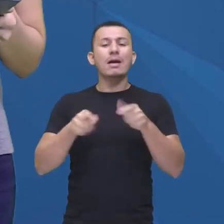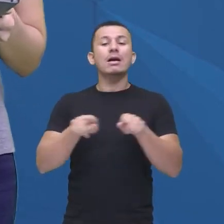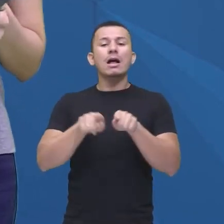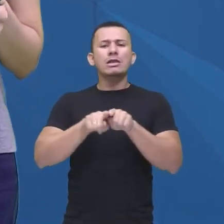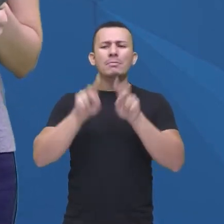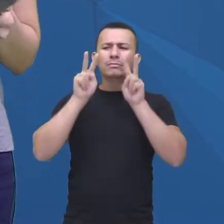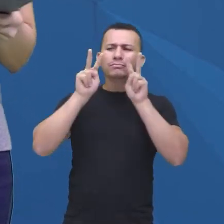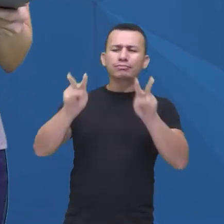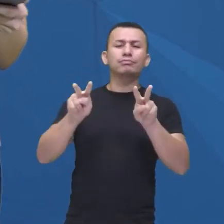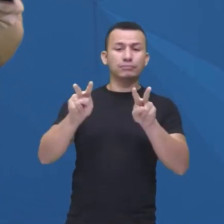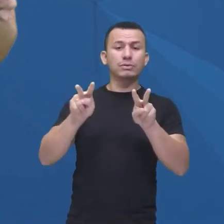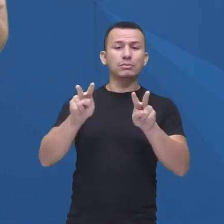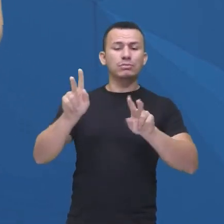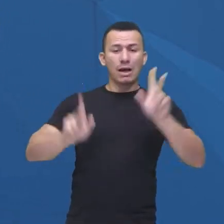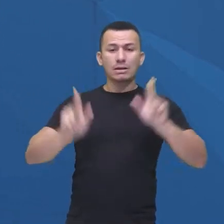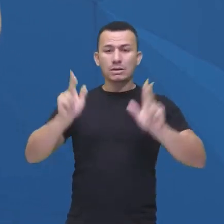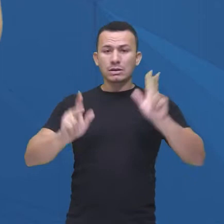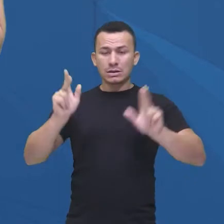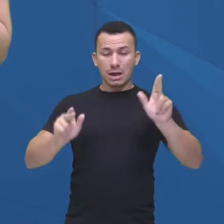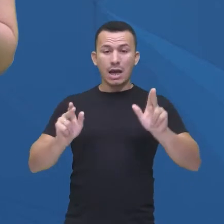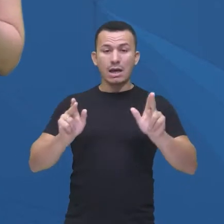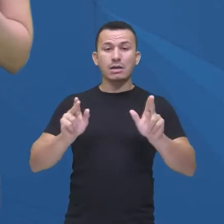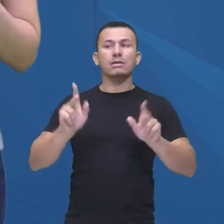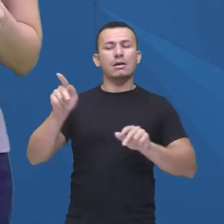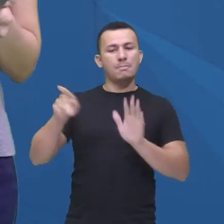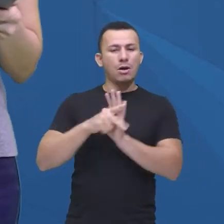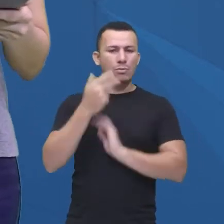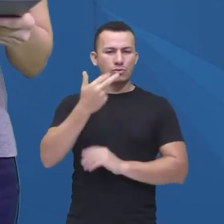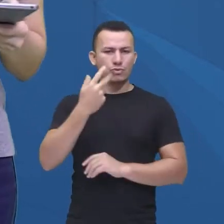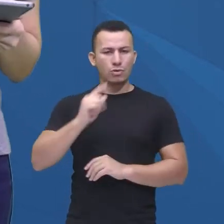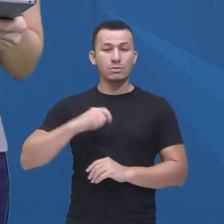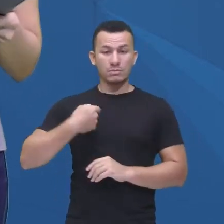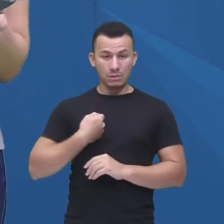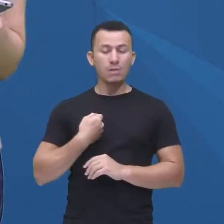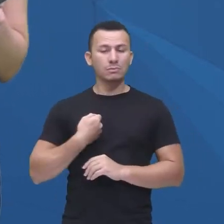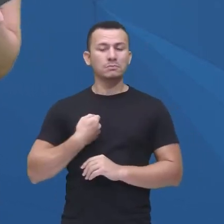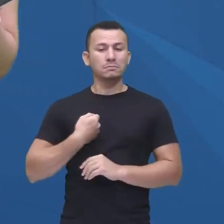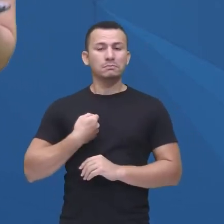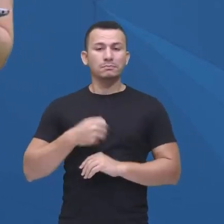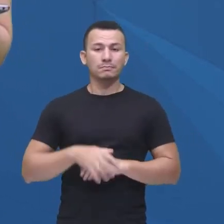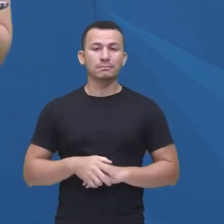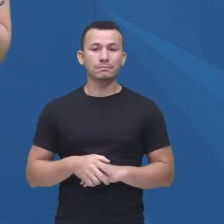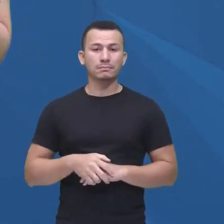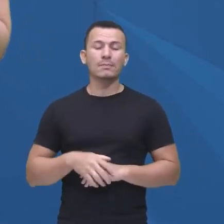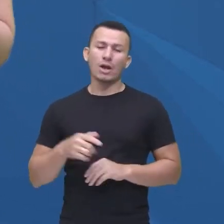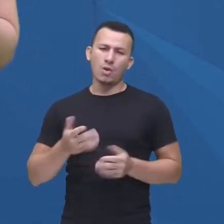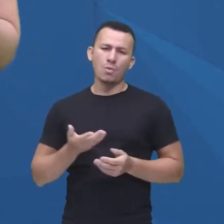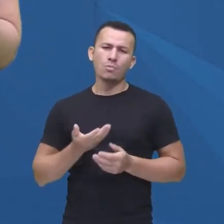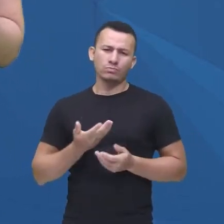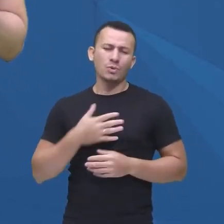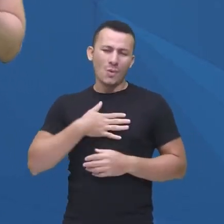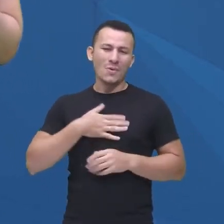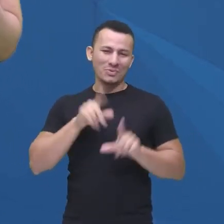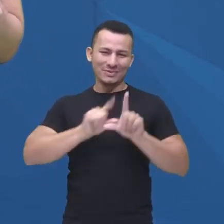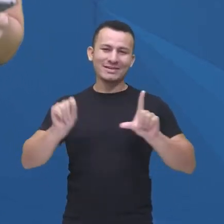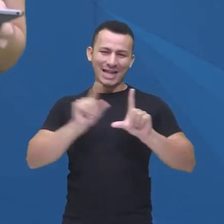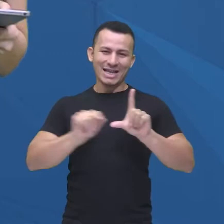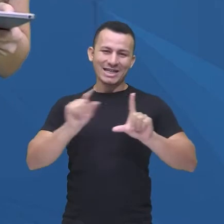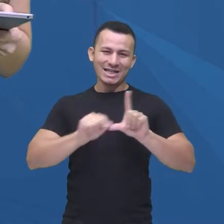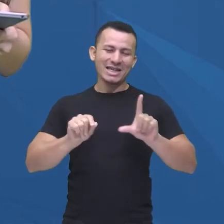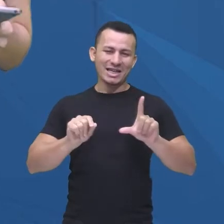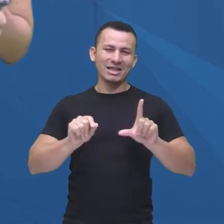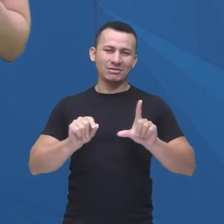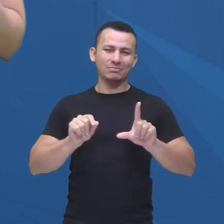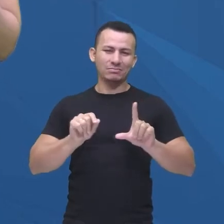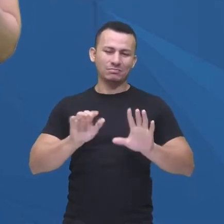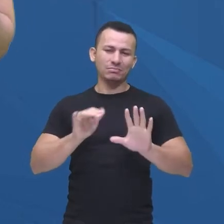lançamento, uma série espanhola. E aí eu confesso, porque eu gosto de assistir Legendado, né? Então eu gosto de ouvir mesmo